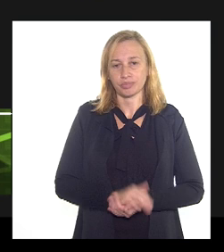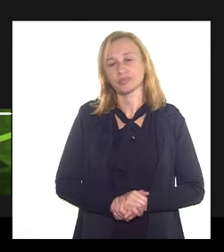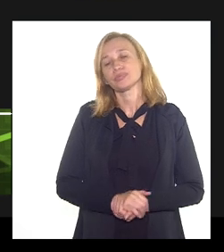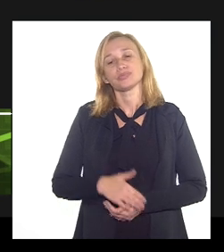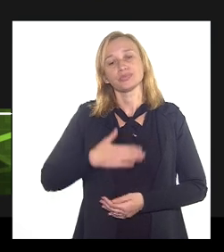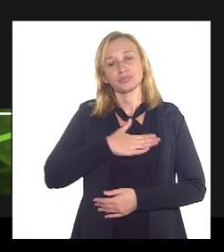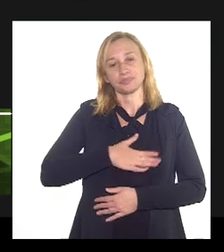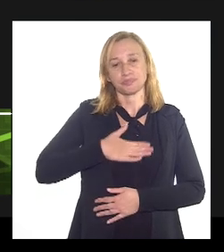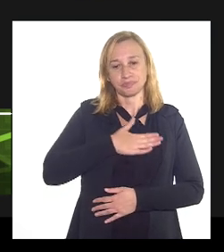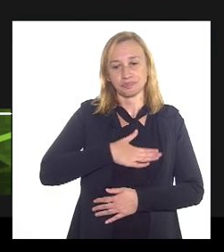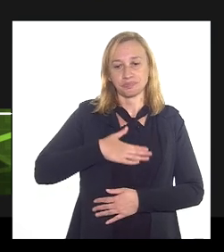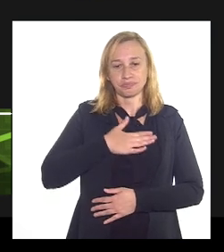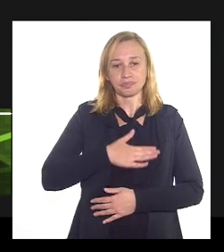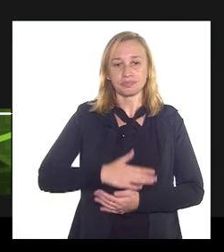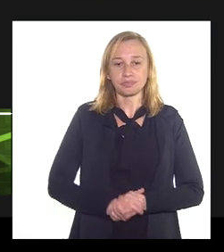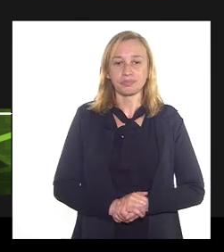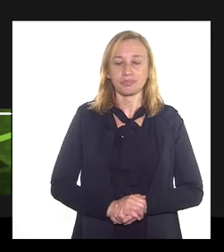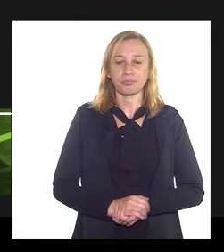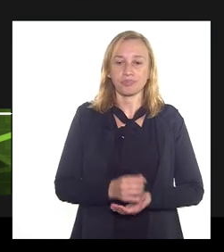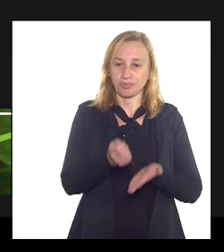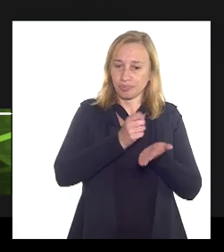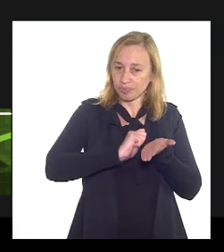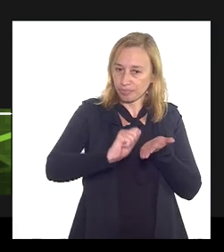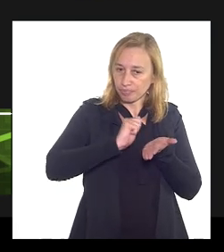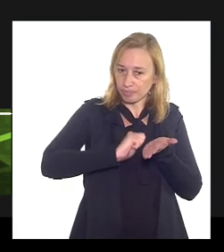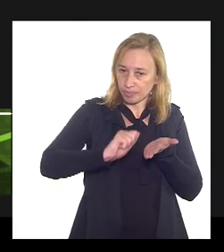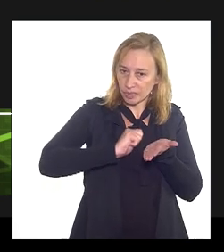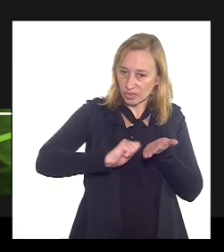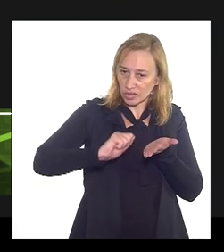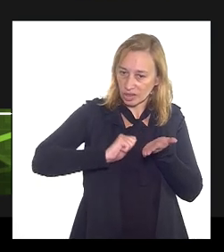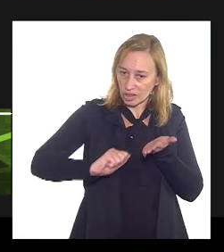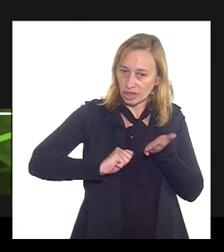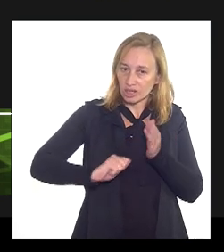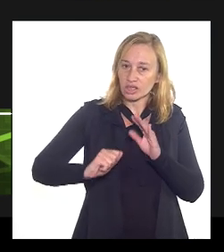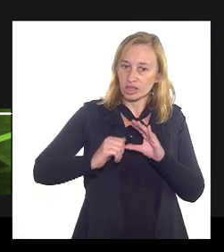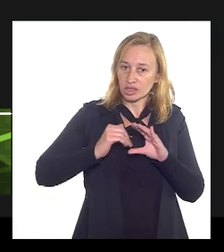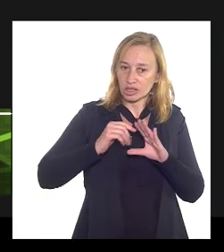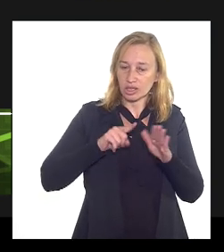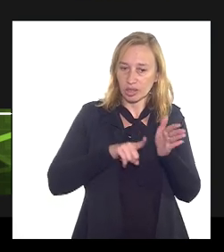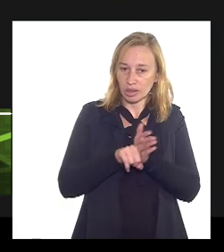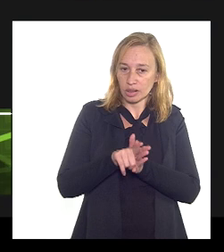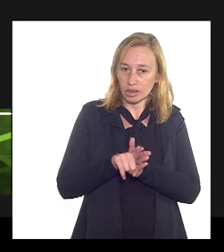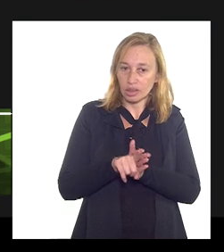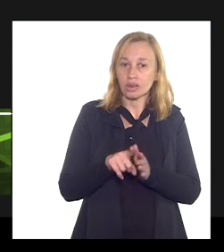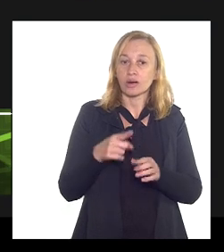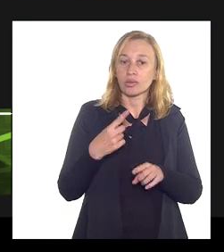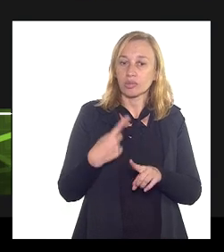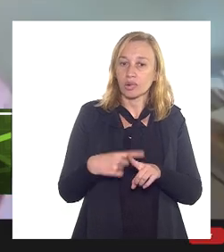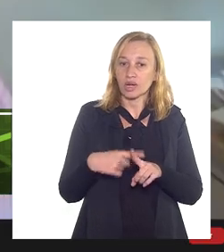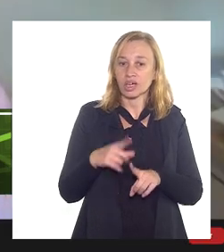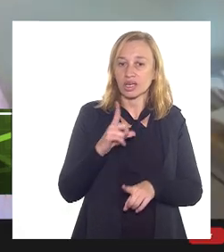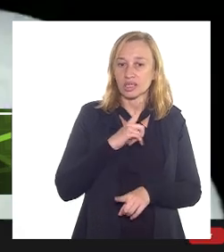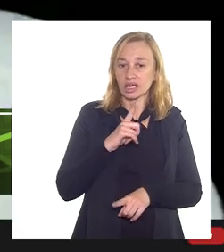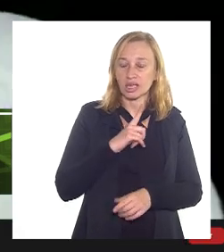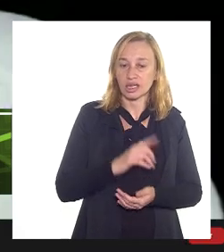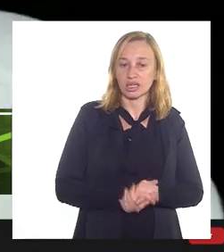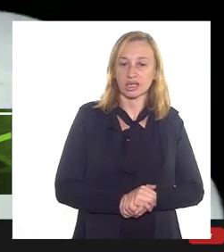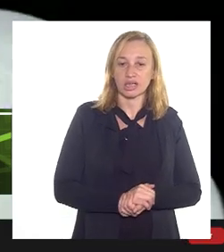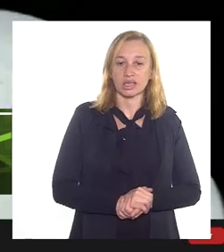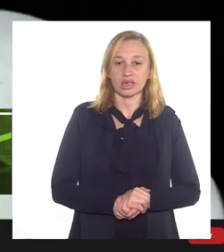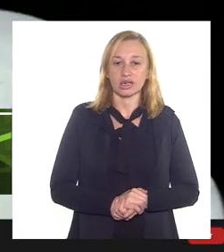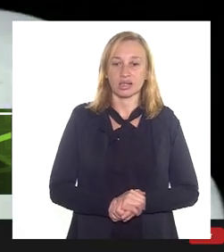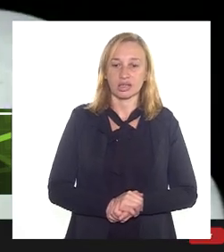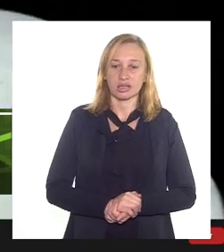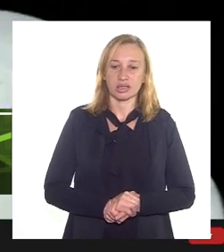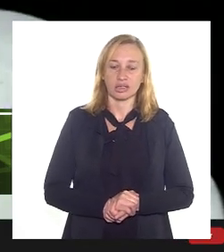eu gostaria que o senhor mandasse também essa escrita, porque nós teríamos, para entender,